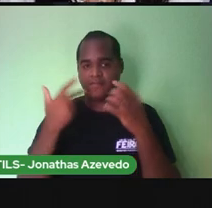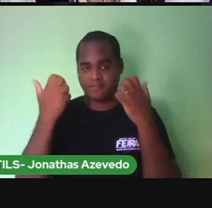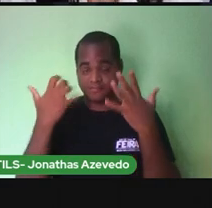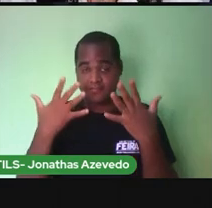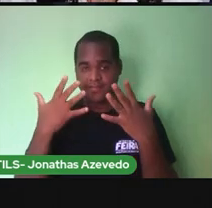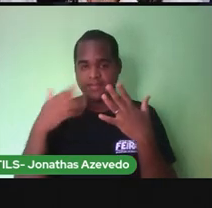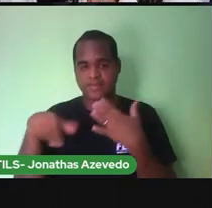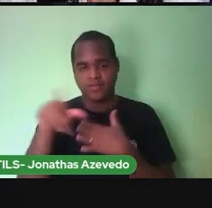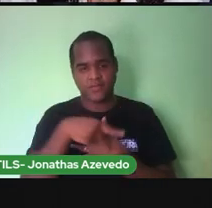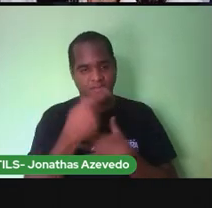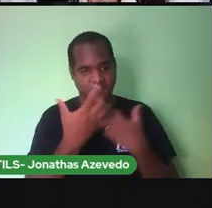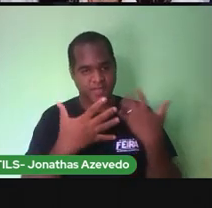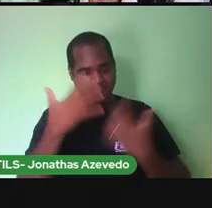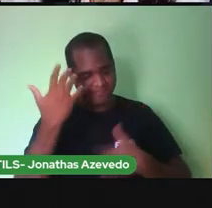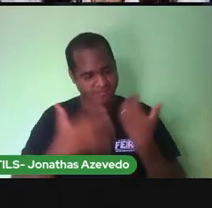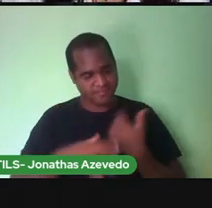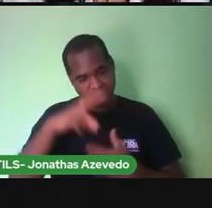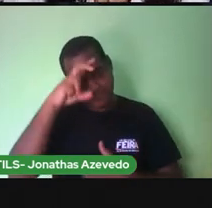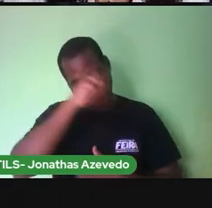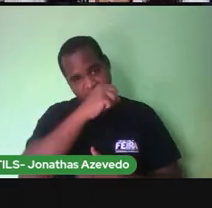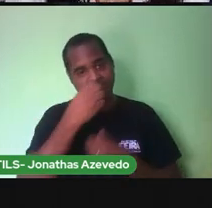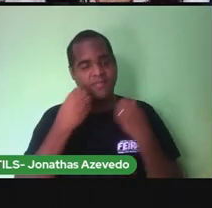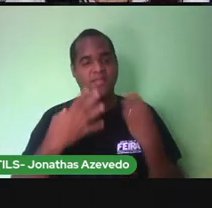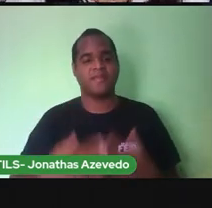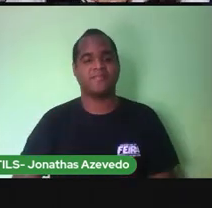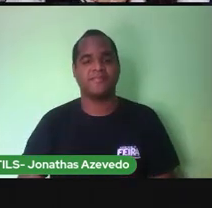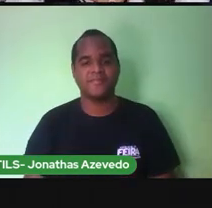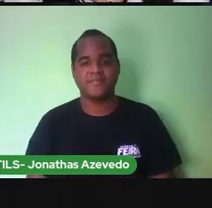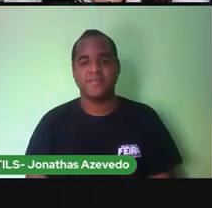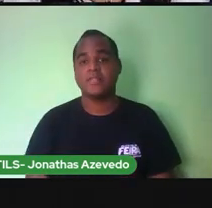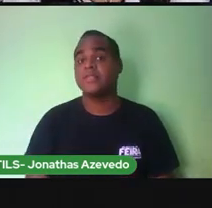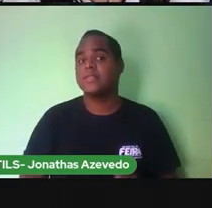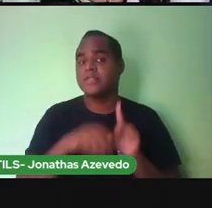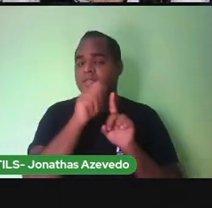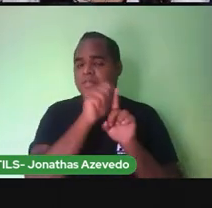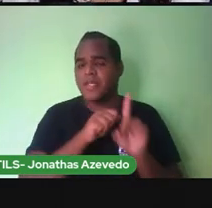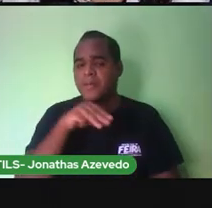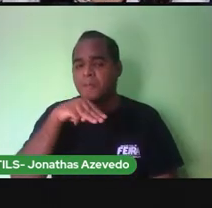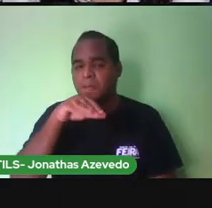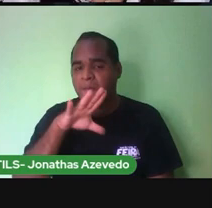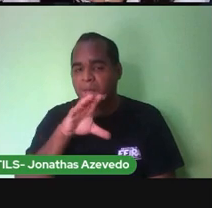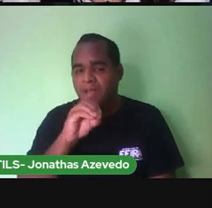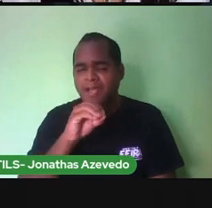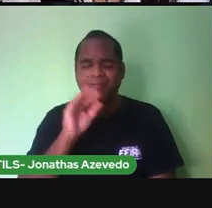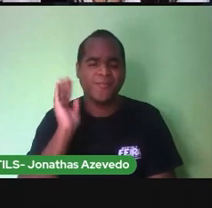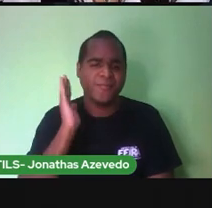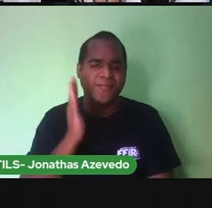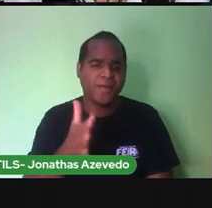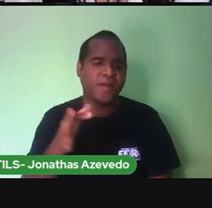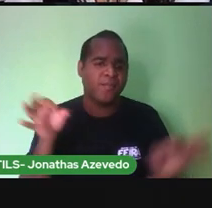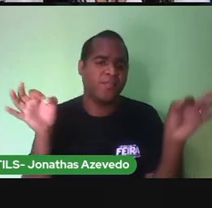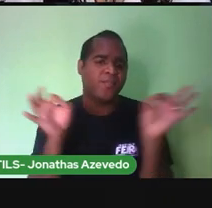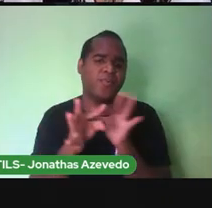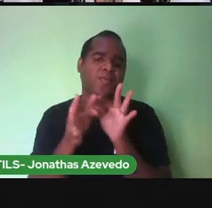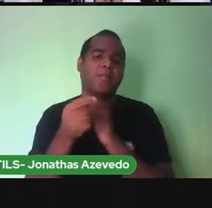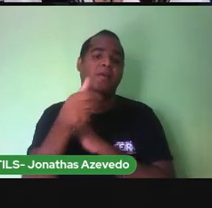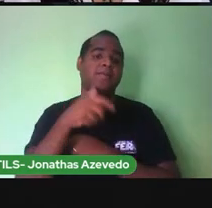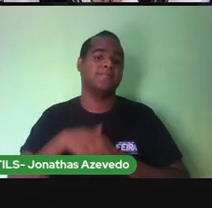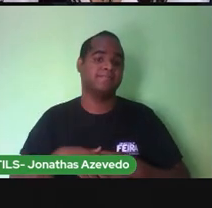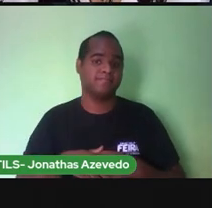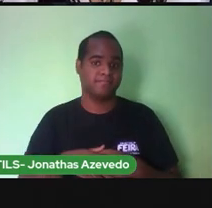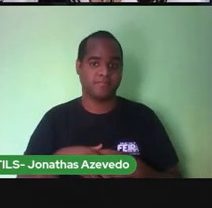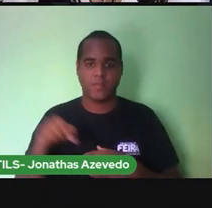mais a gente aprende. O mês de maio já chegou ao quinto dia e hoje nós vamos